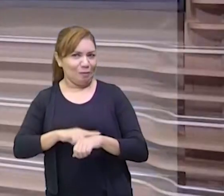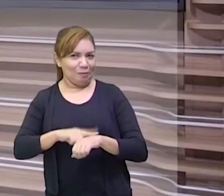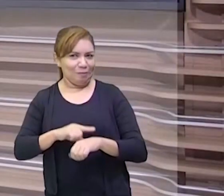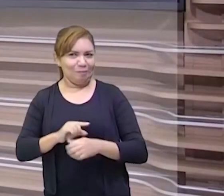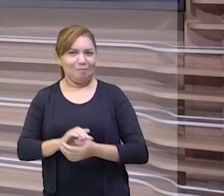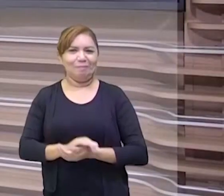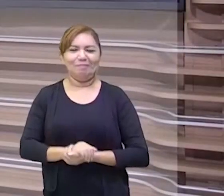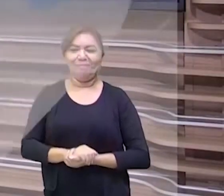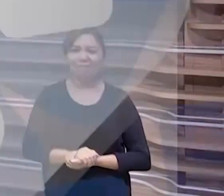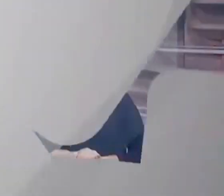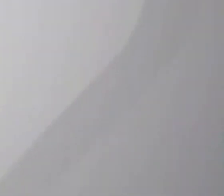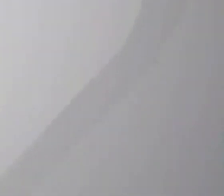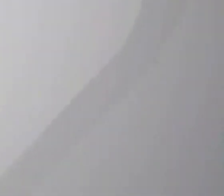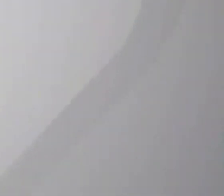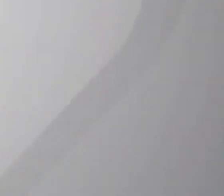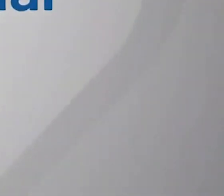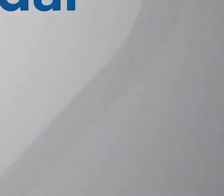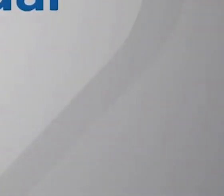galerinha. Vamos estudar!